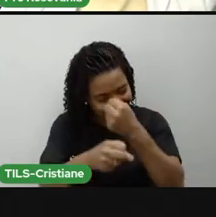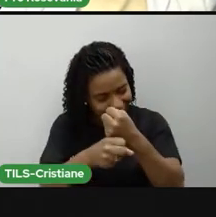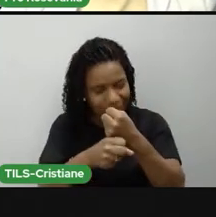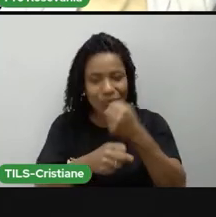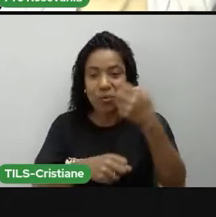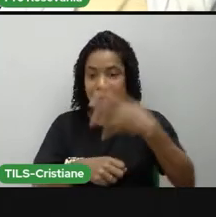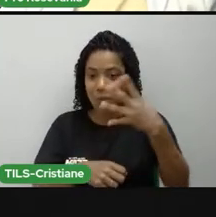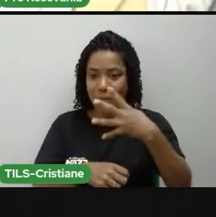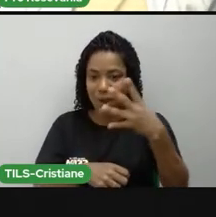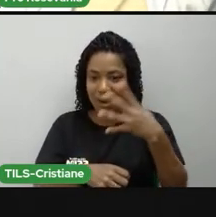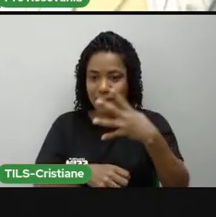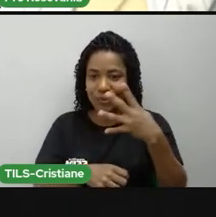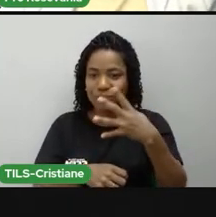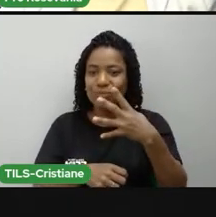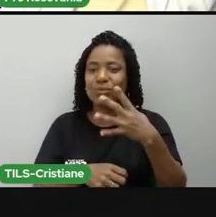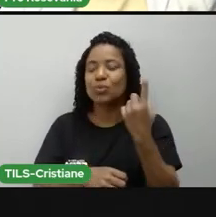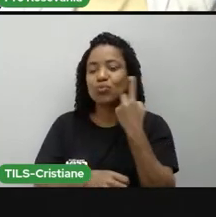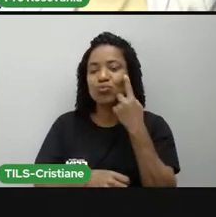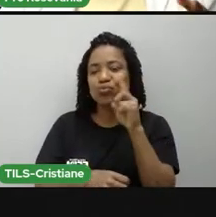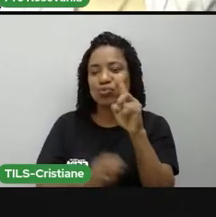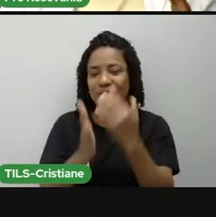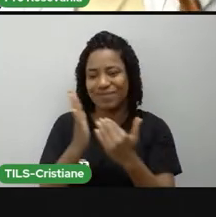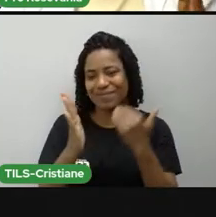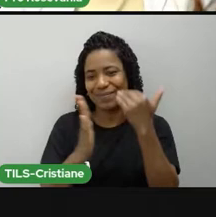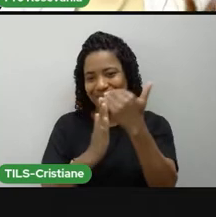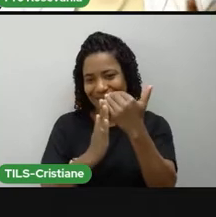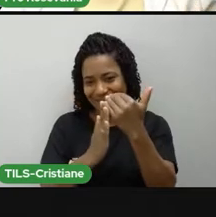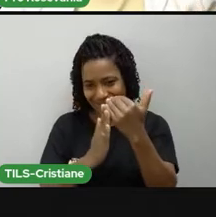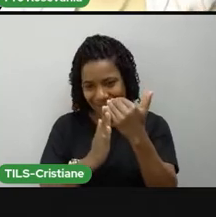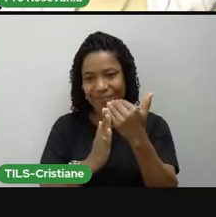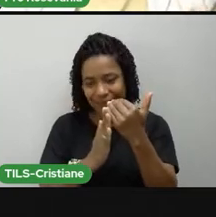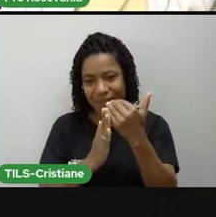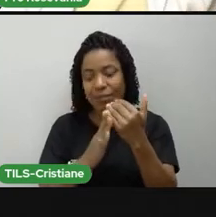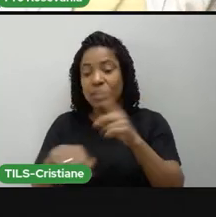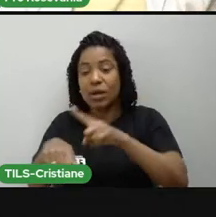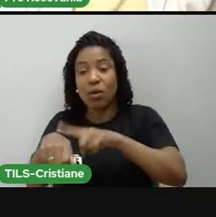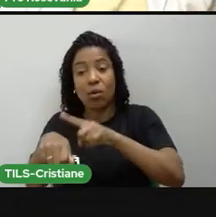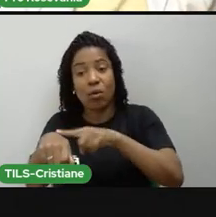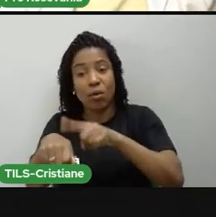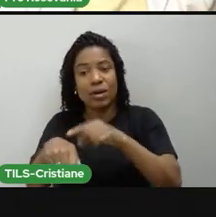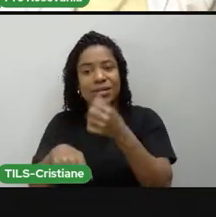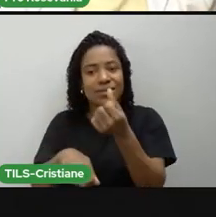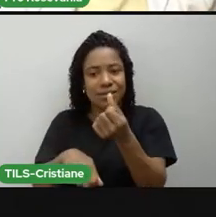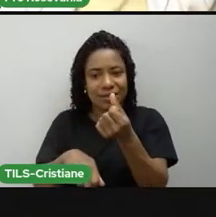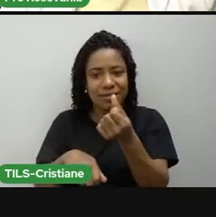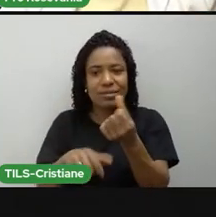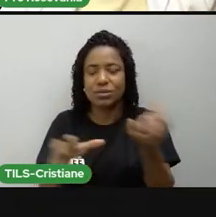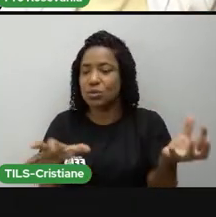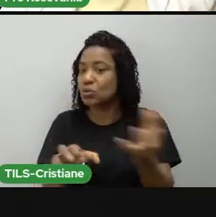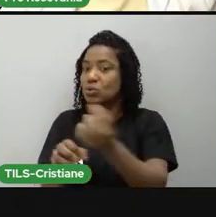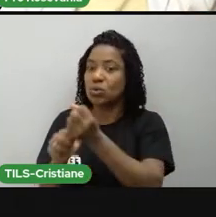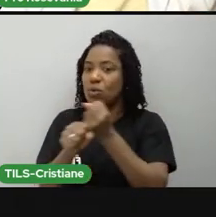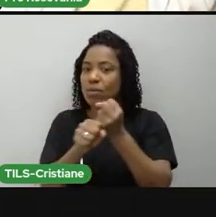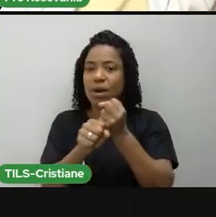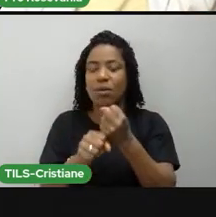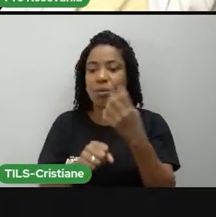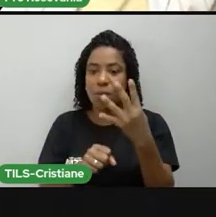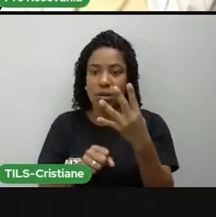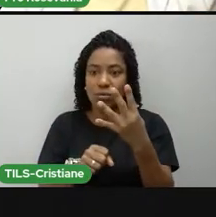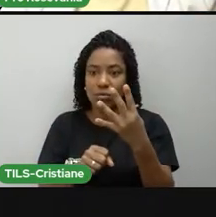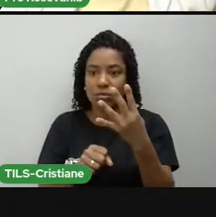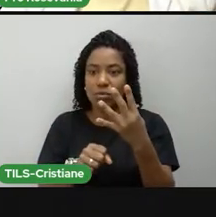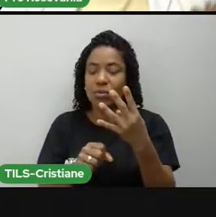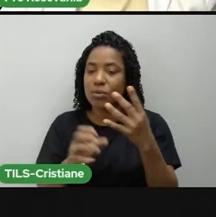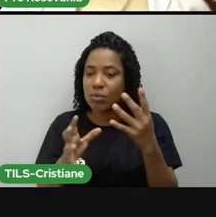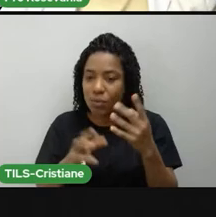dias. E com essa variaçãozinha, né? Das horinhas que passam. A gente passa o ano inteiro para formar seis horas. E